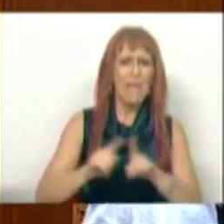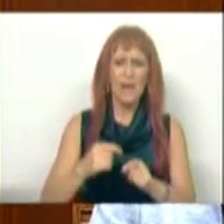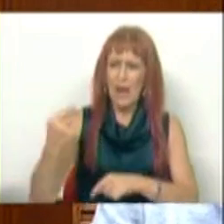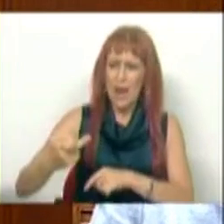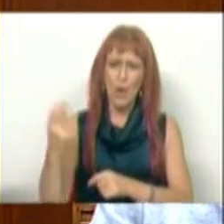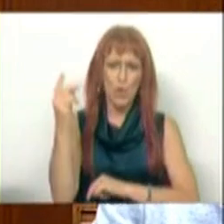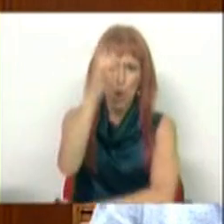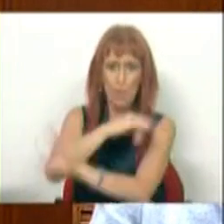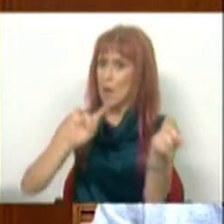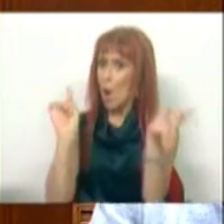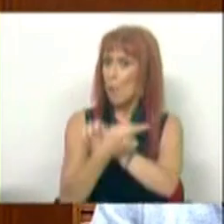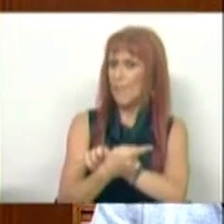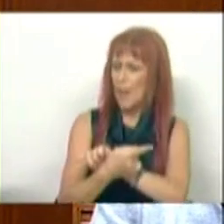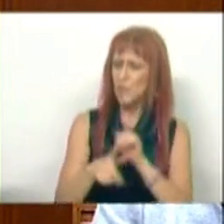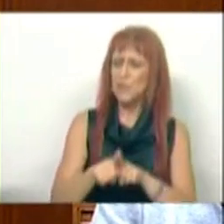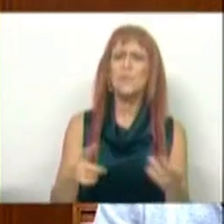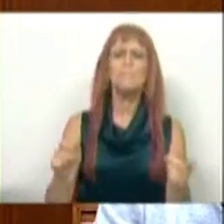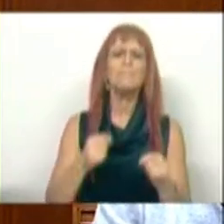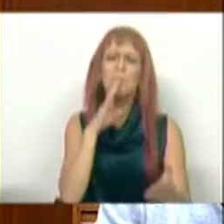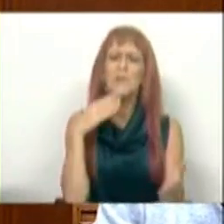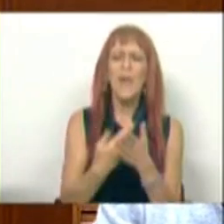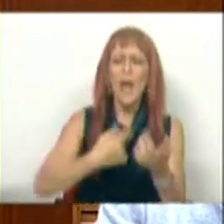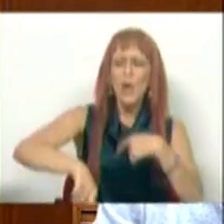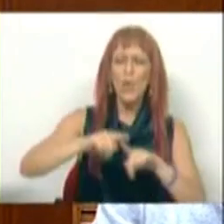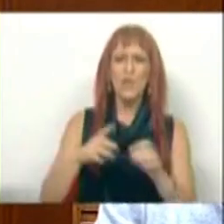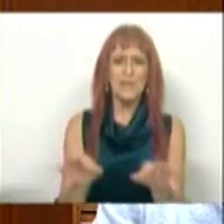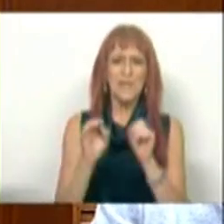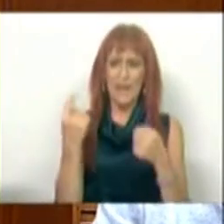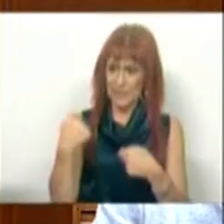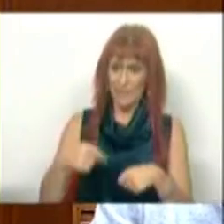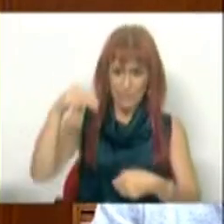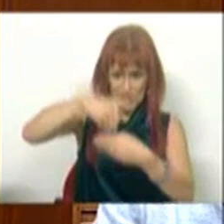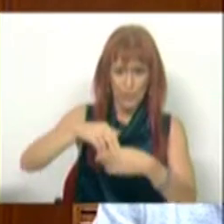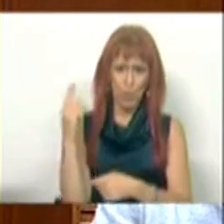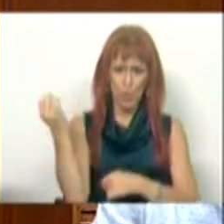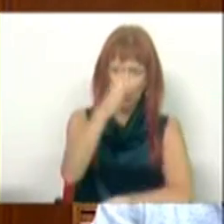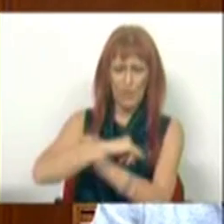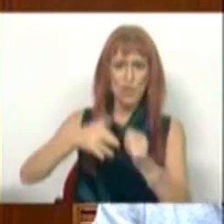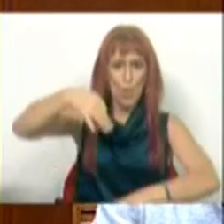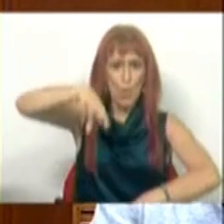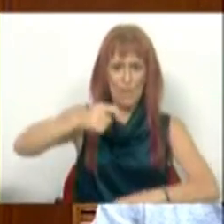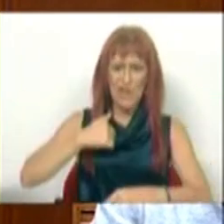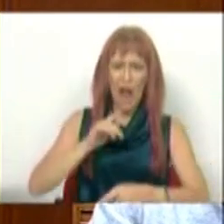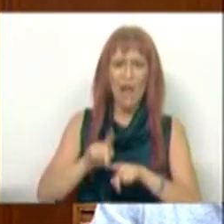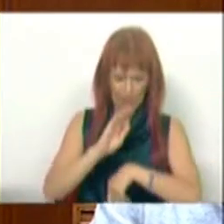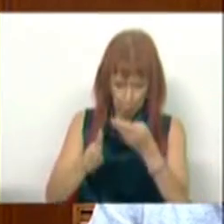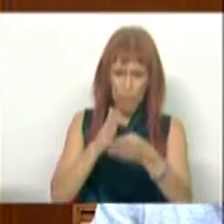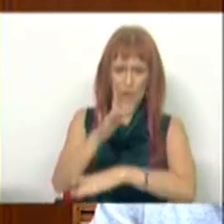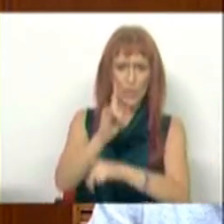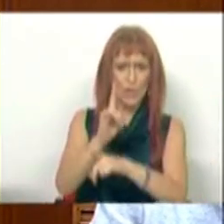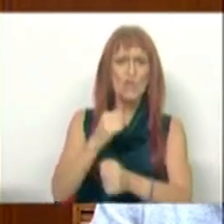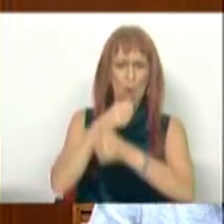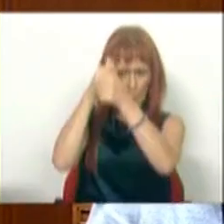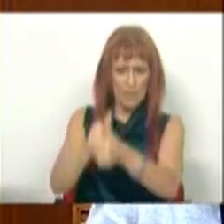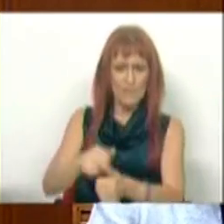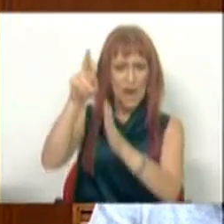permanência na União Europeia, antes pelo contrário. Isso implica que nós, enquanto estivermos na União Europeia, que o Partido Socialista quer continuar, nós